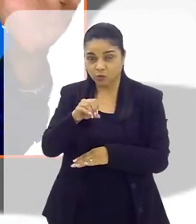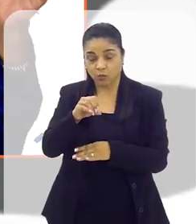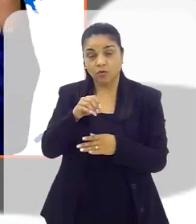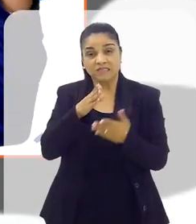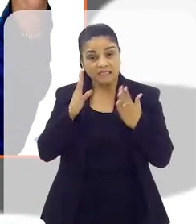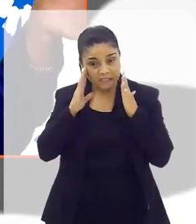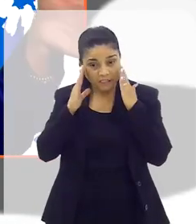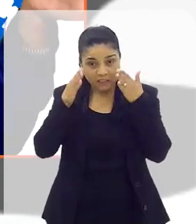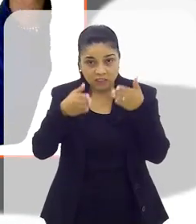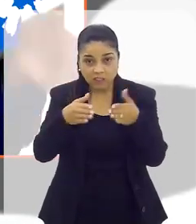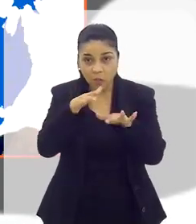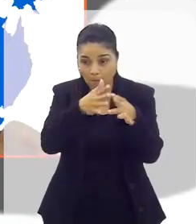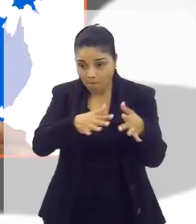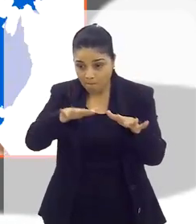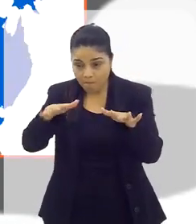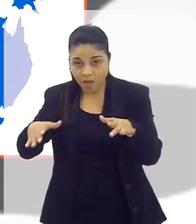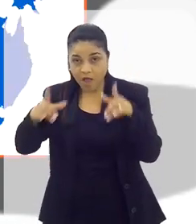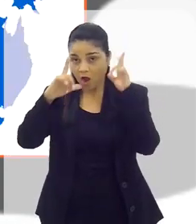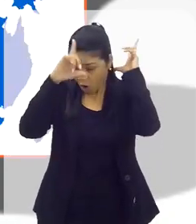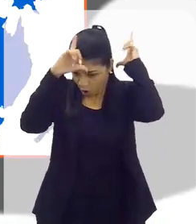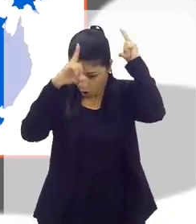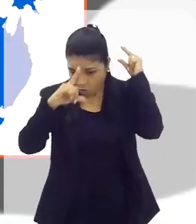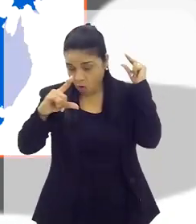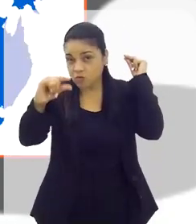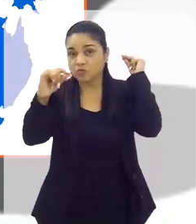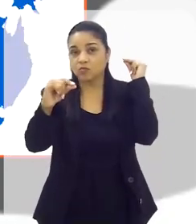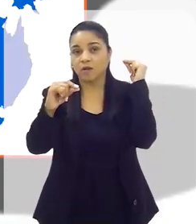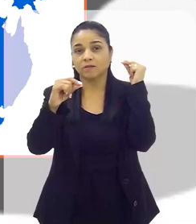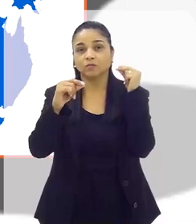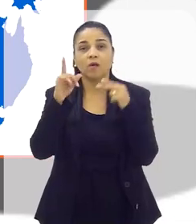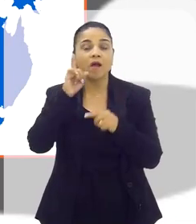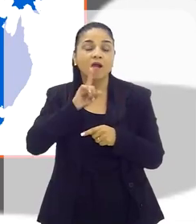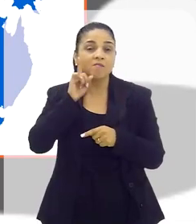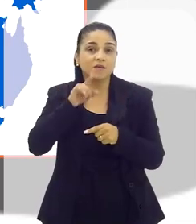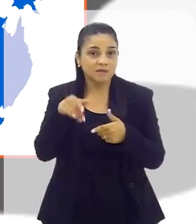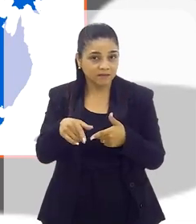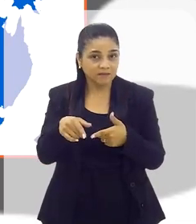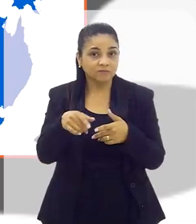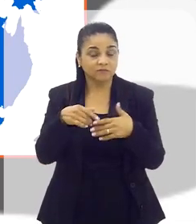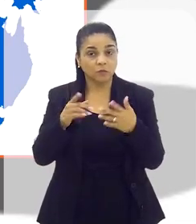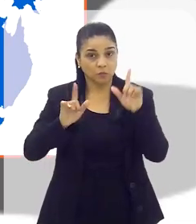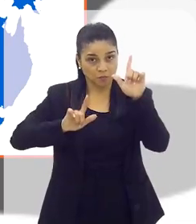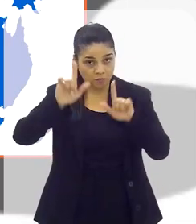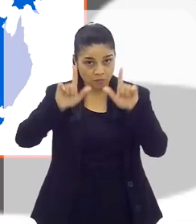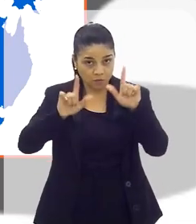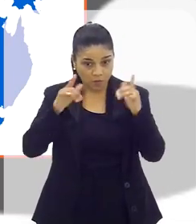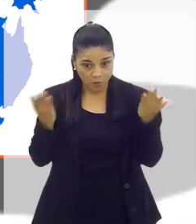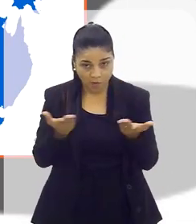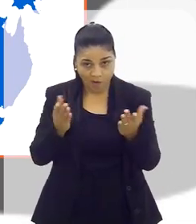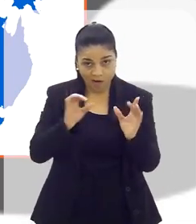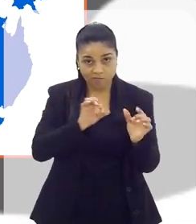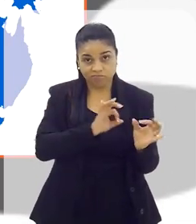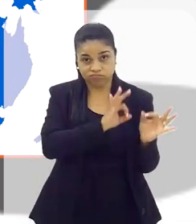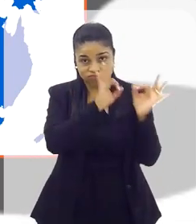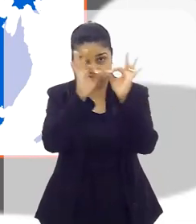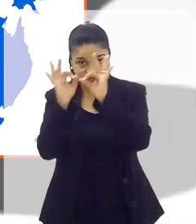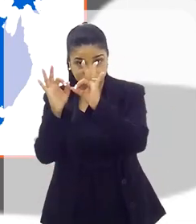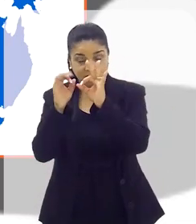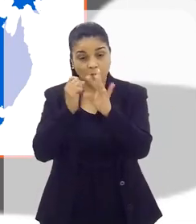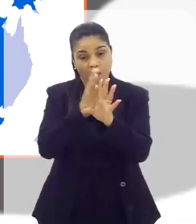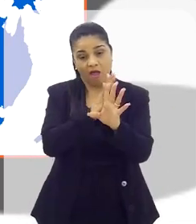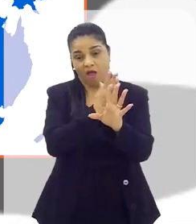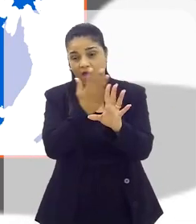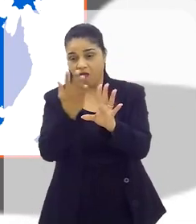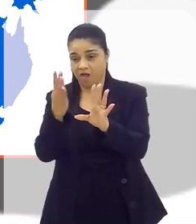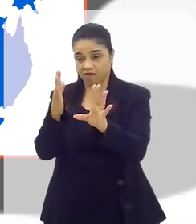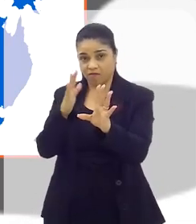nós vamos cair no consulado americano. E agora, presentemente, enquanto esse programa está sendo executado,